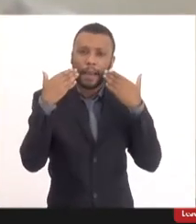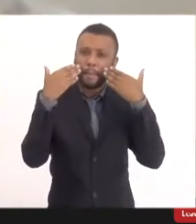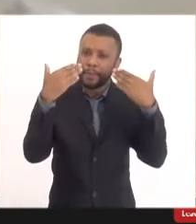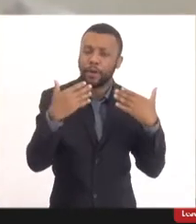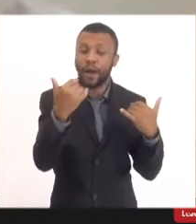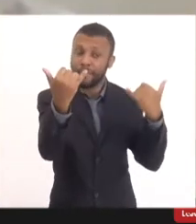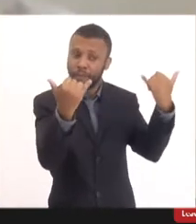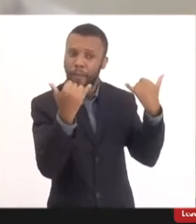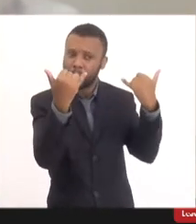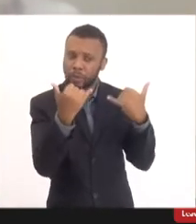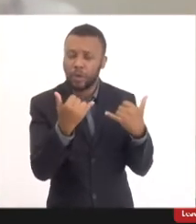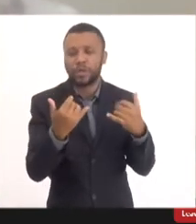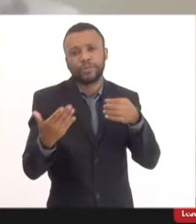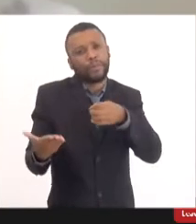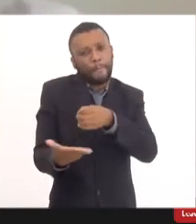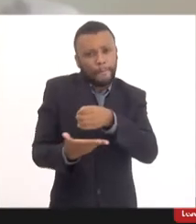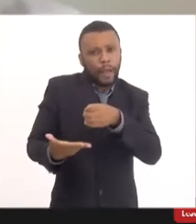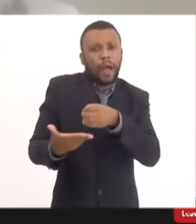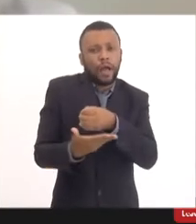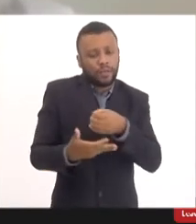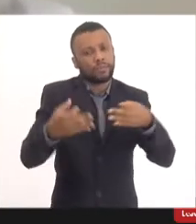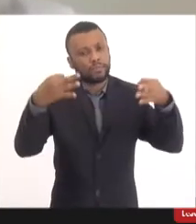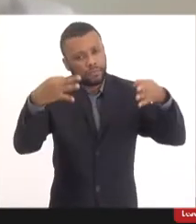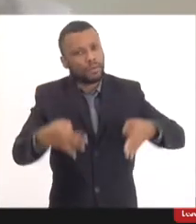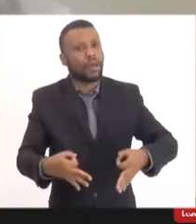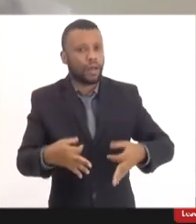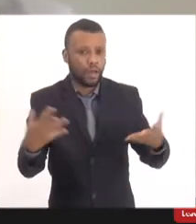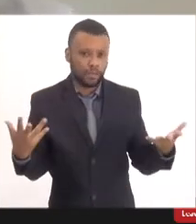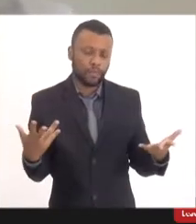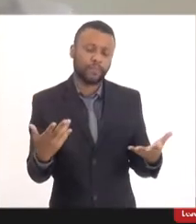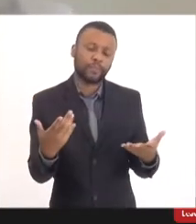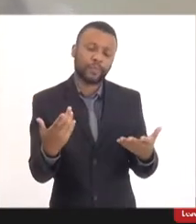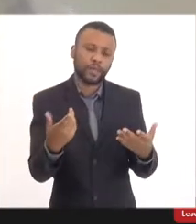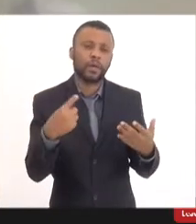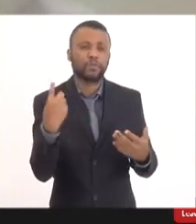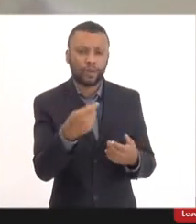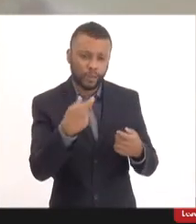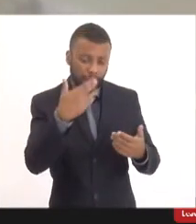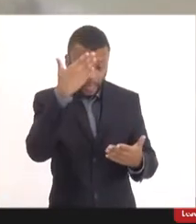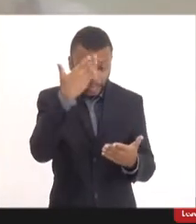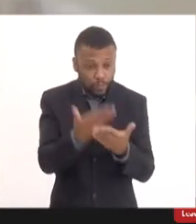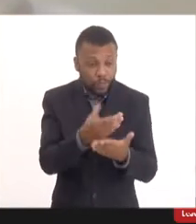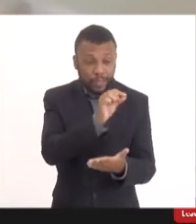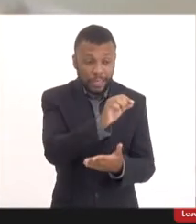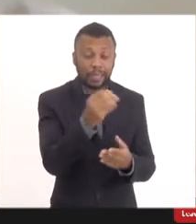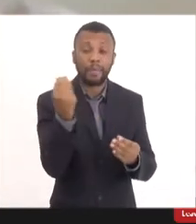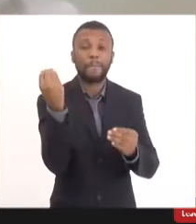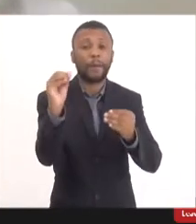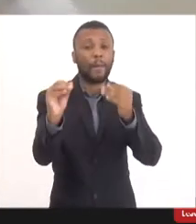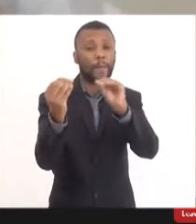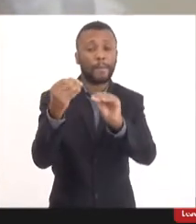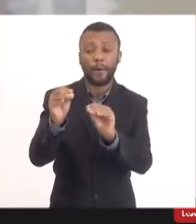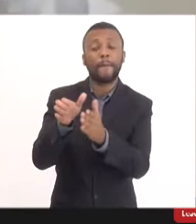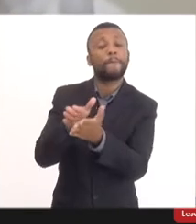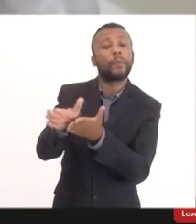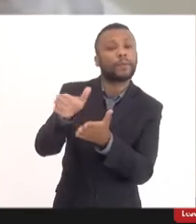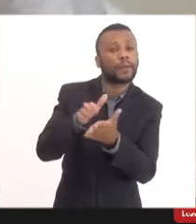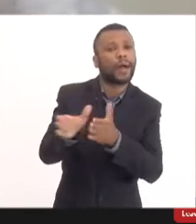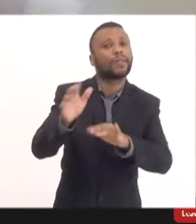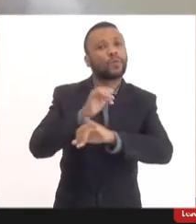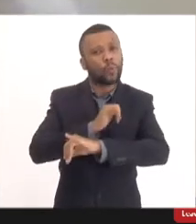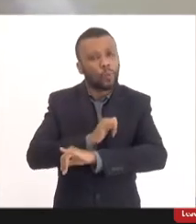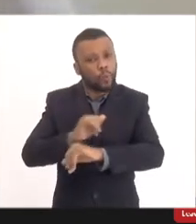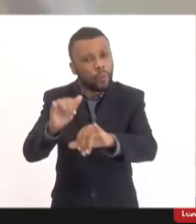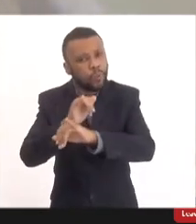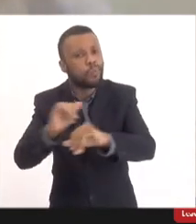esses dados sejam urgentemente publicados, disseminados no país, até para que isso seja discutido por outros